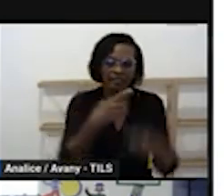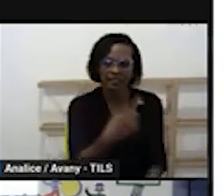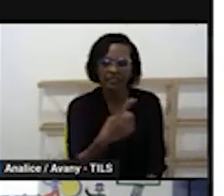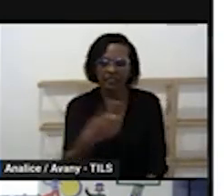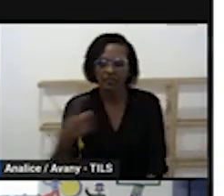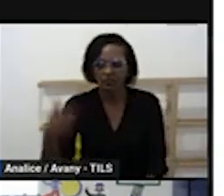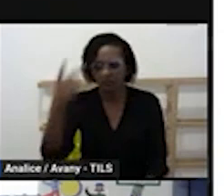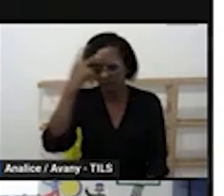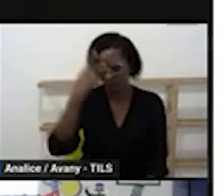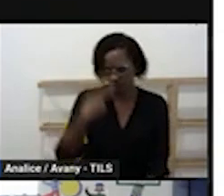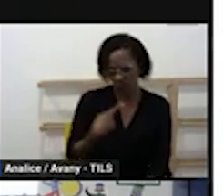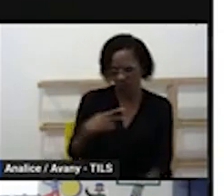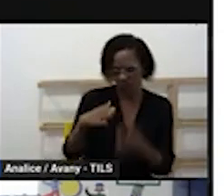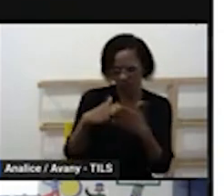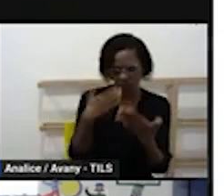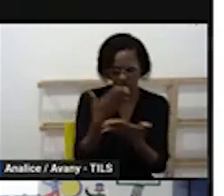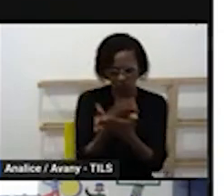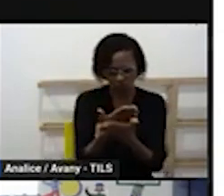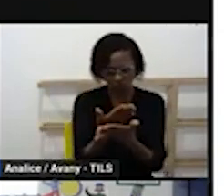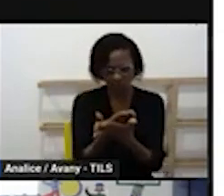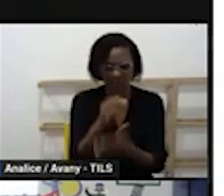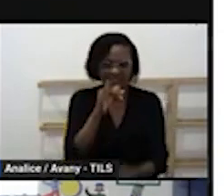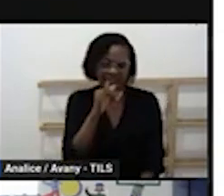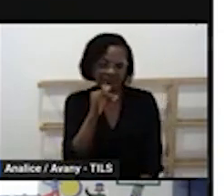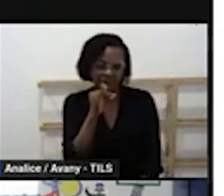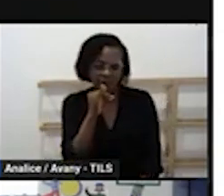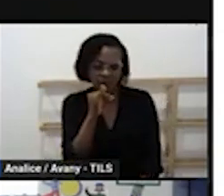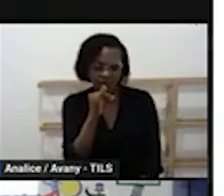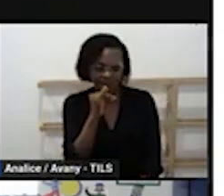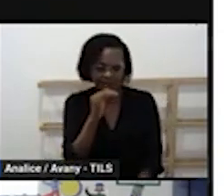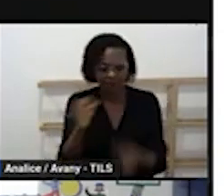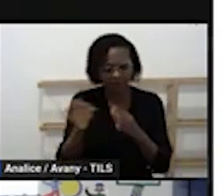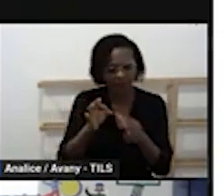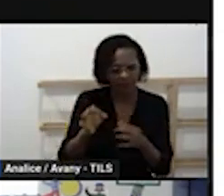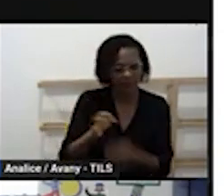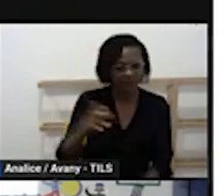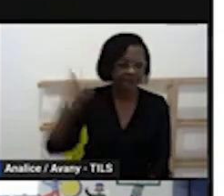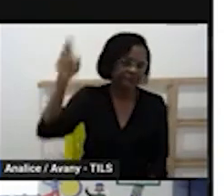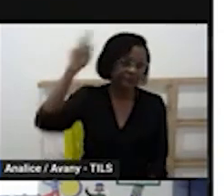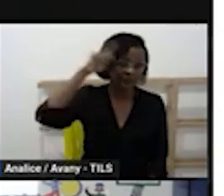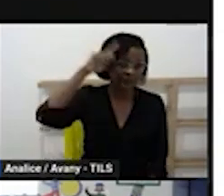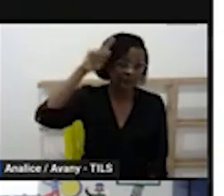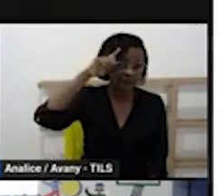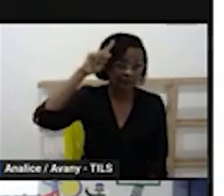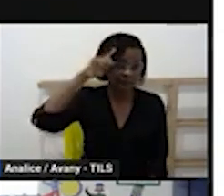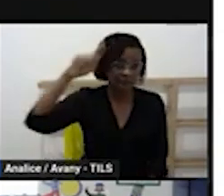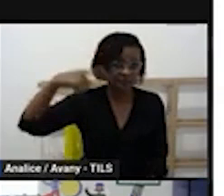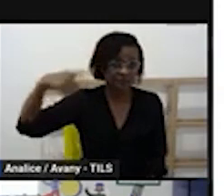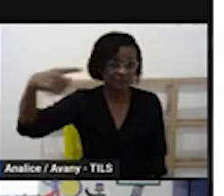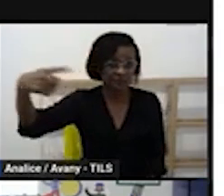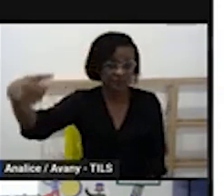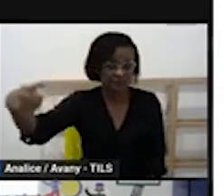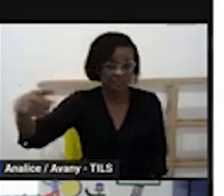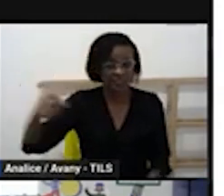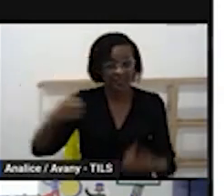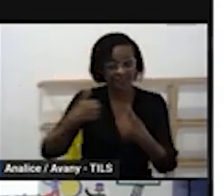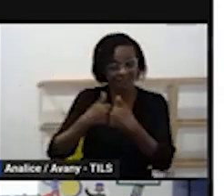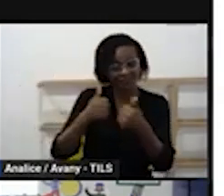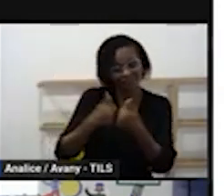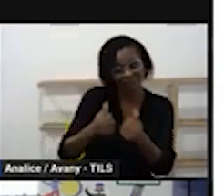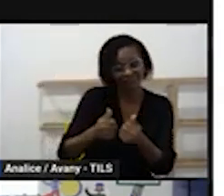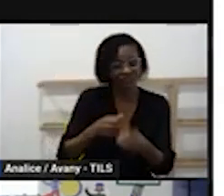a gente sabe que tem escola que as crianças por conta do transporte chegam um pouco em um horário